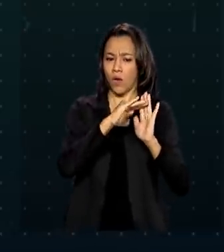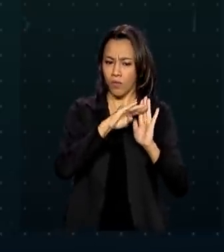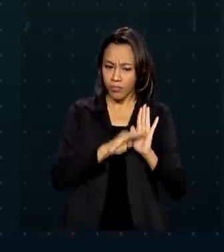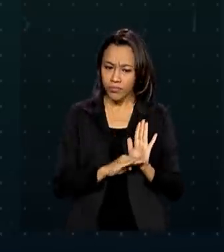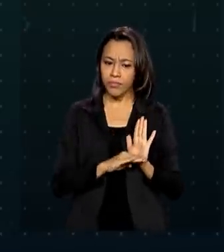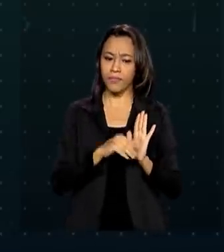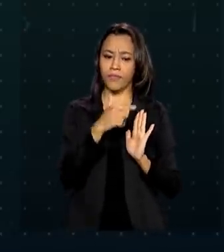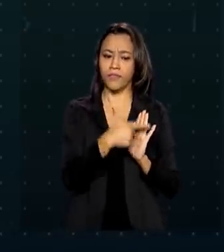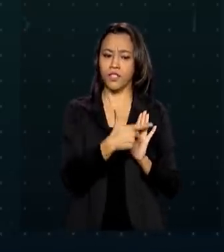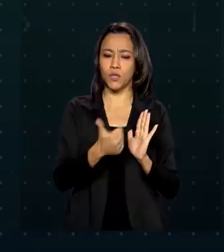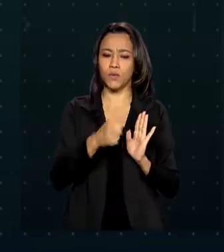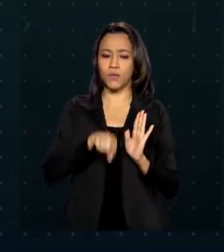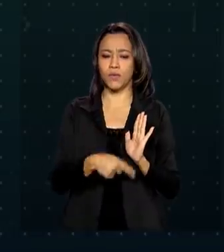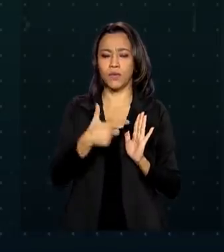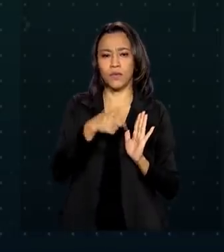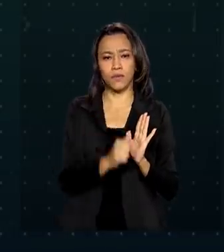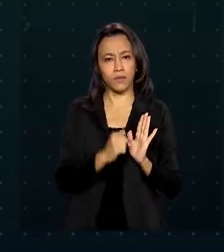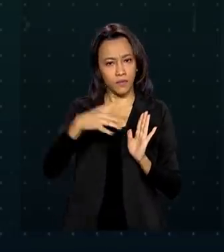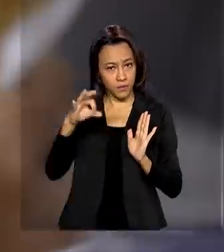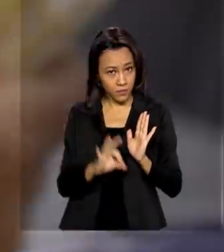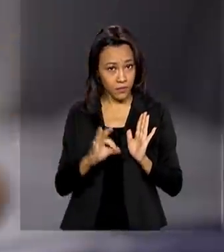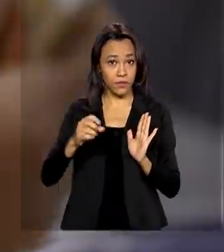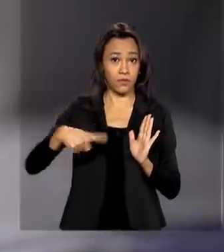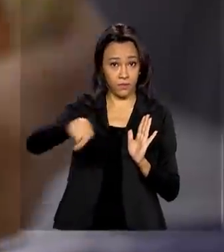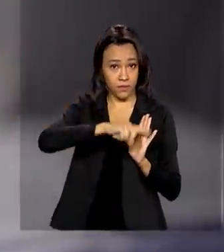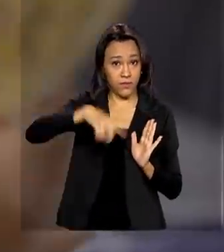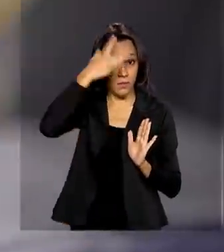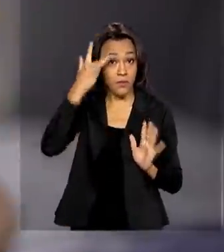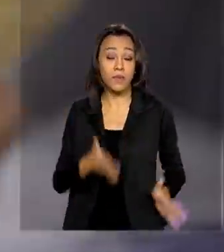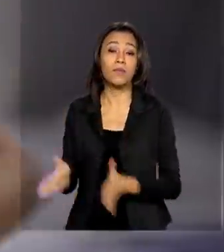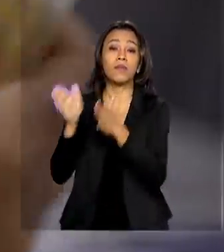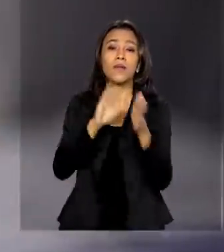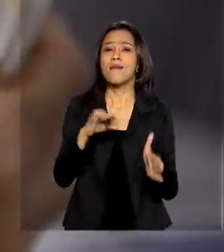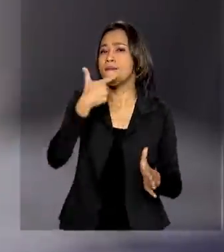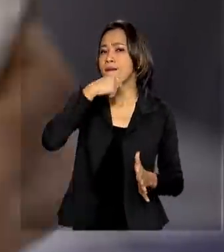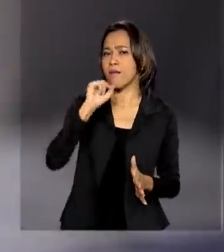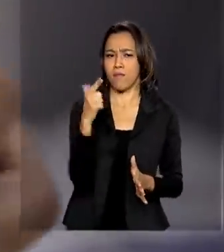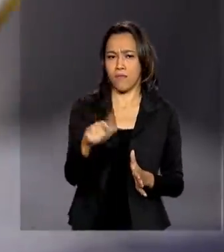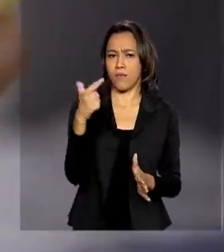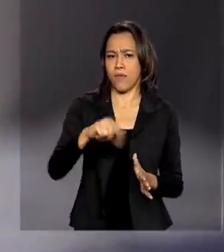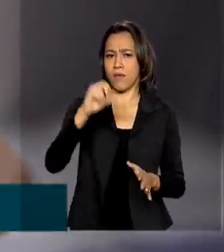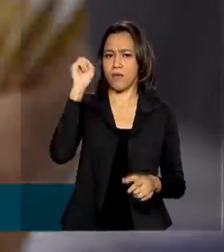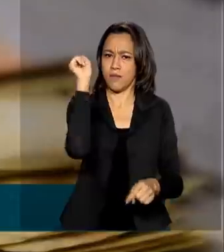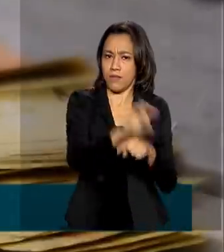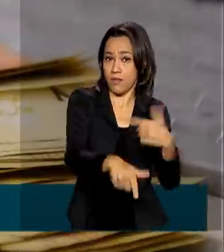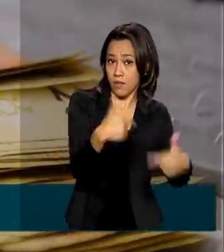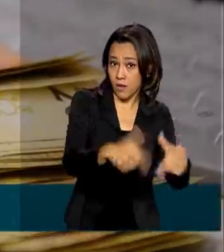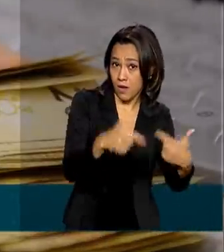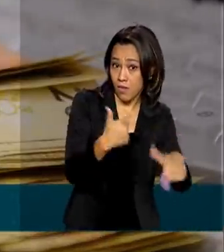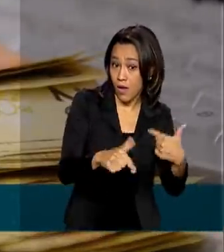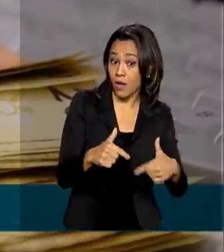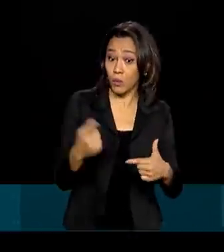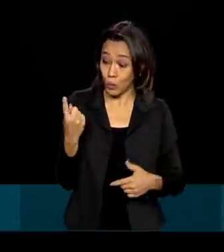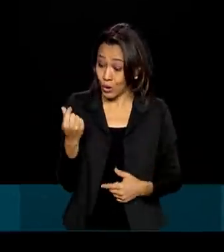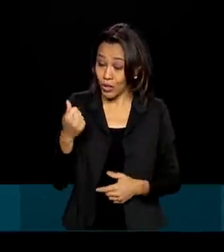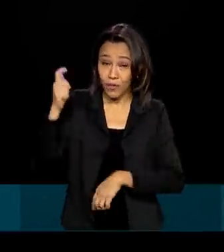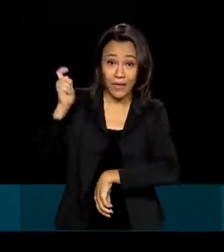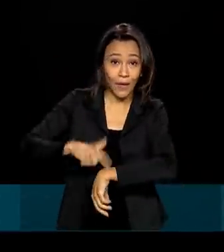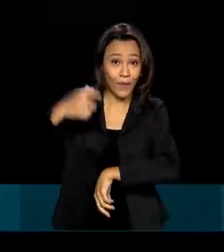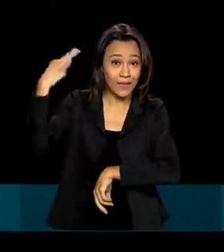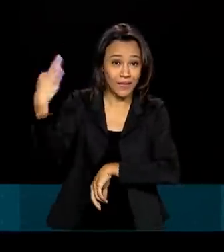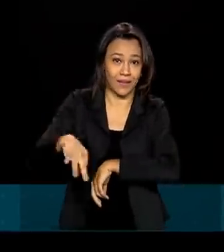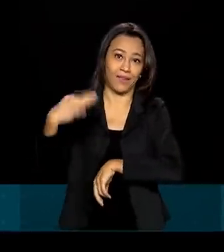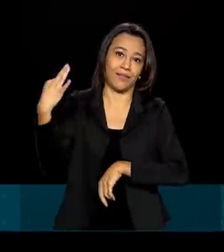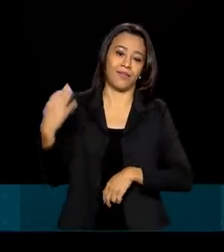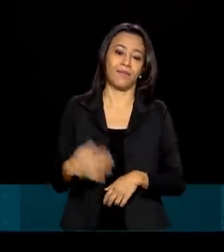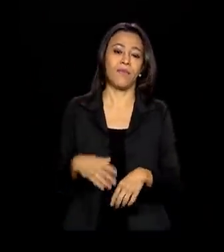,7% da população. Para quem não tem emprego fixo, o dinheiro chegou na hora certa. Consegui